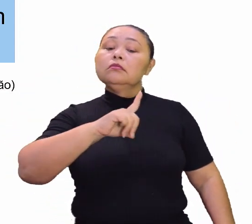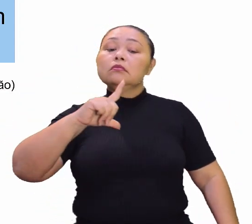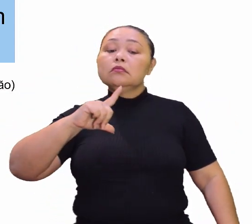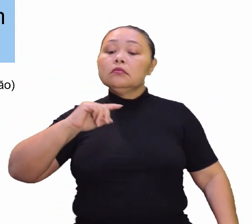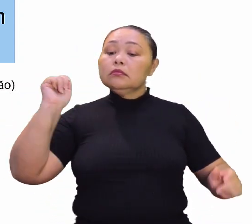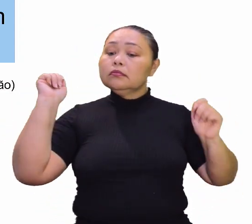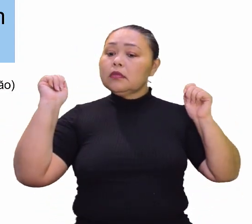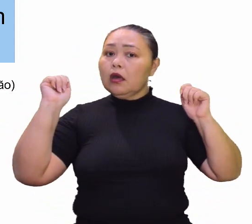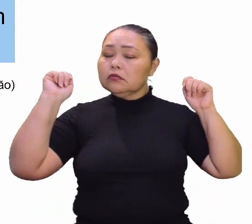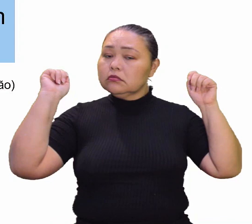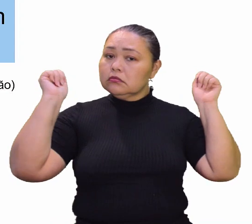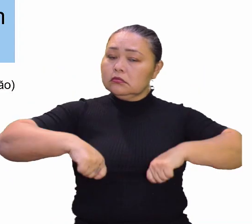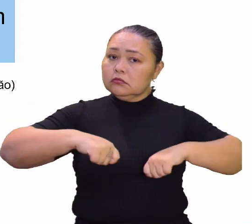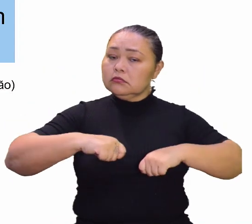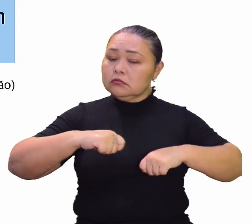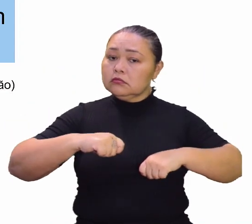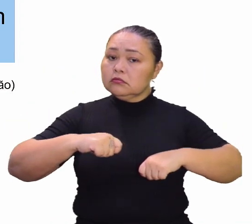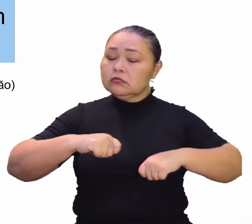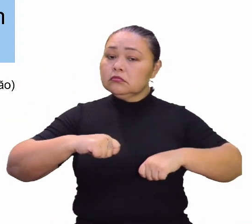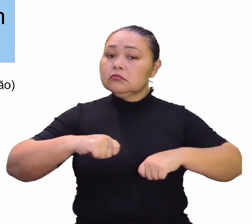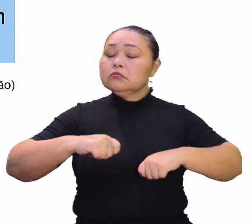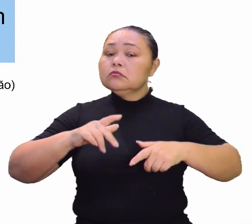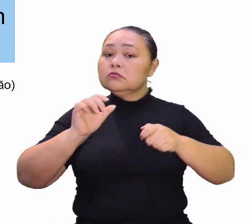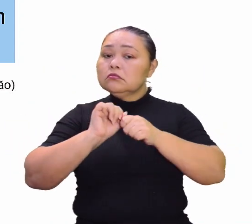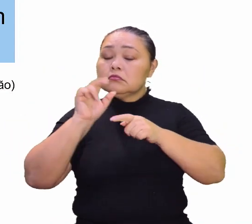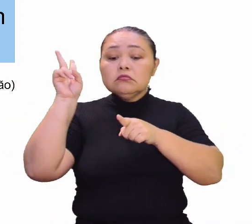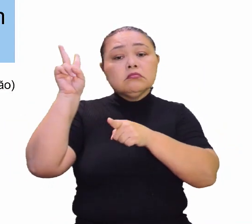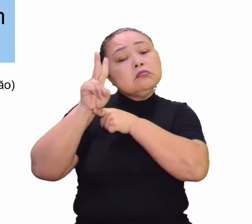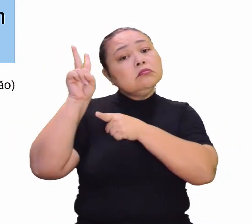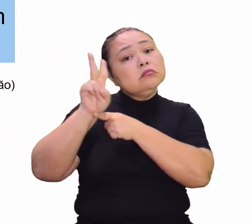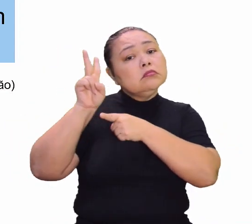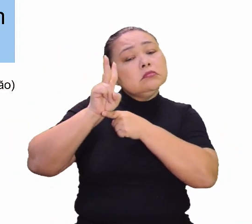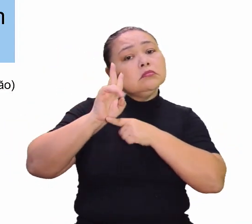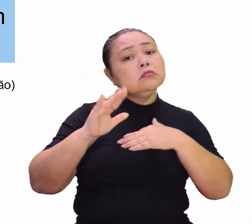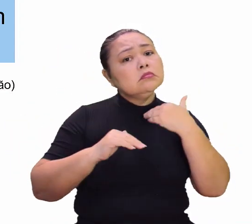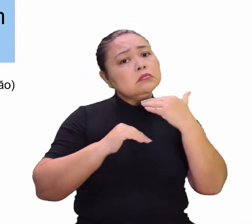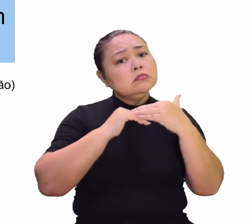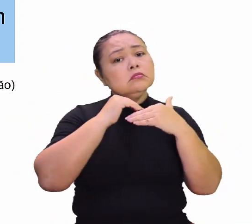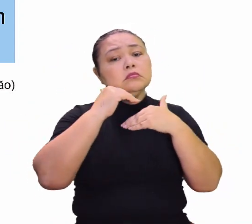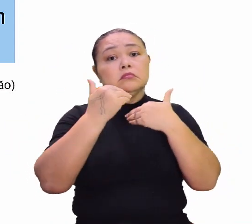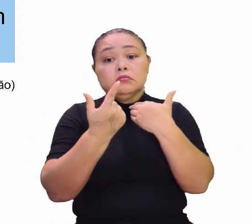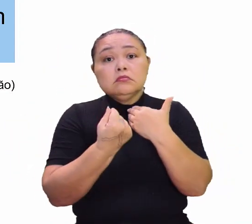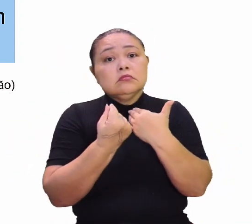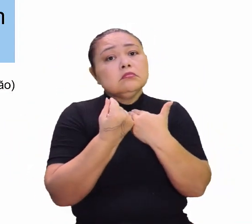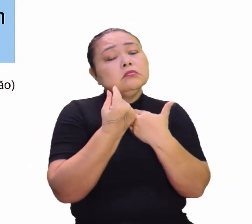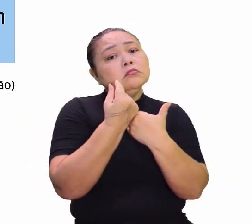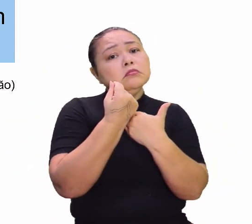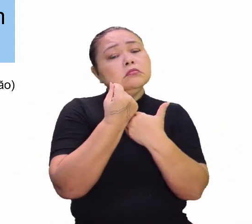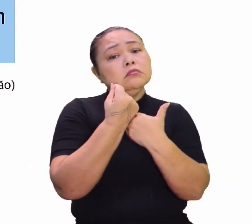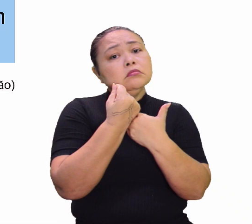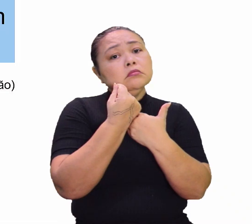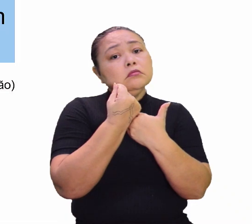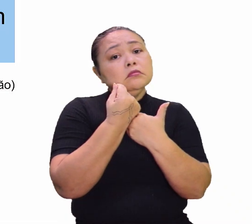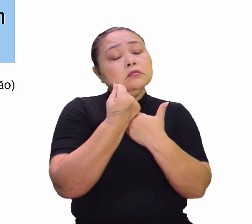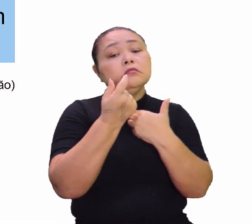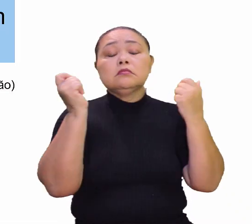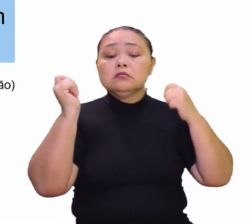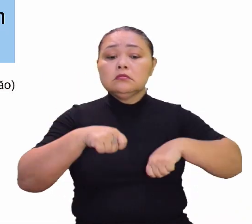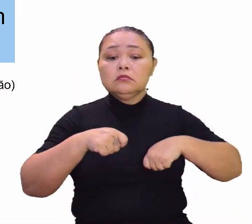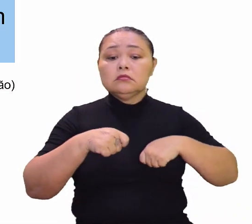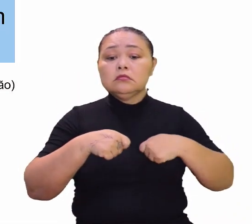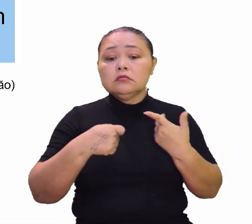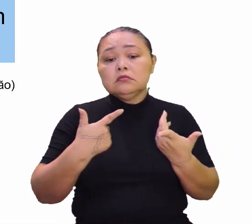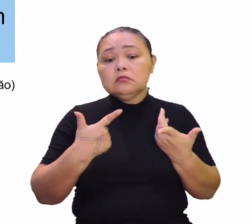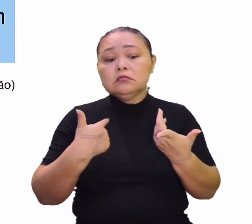a capacidade de manter o crescimento econômico. Ok? Nós temos.